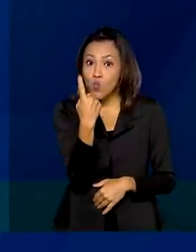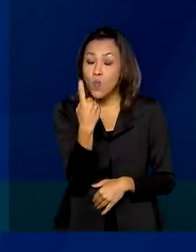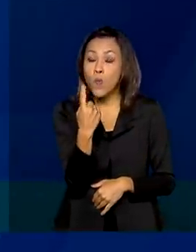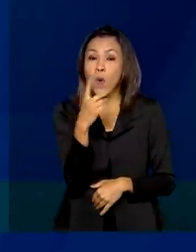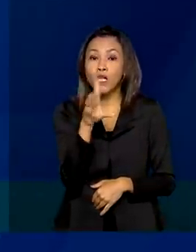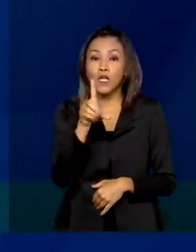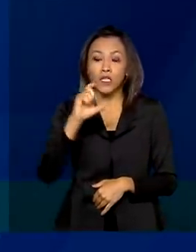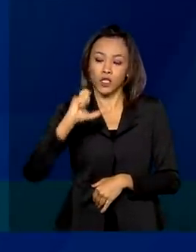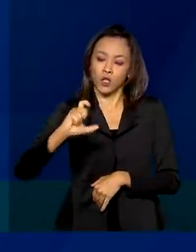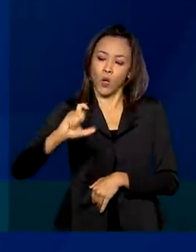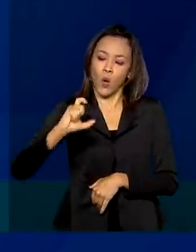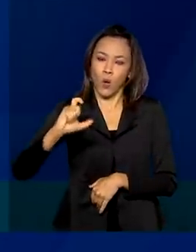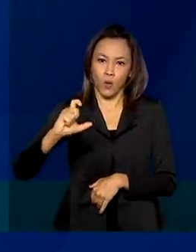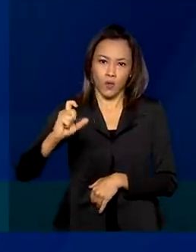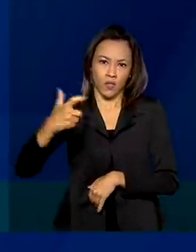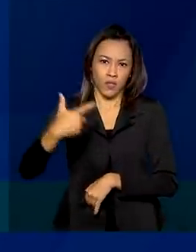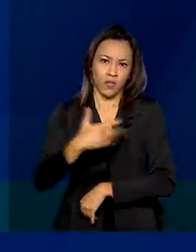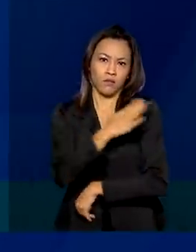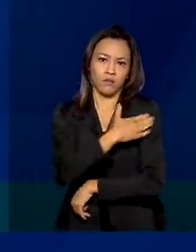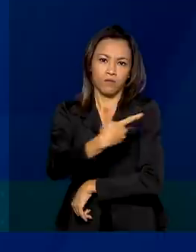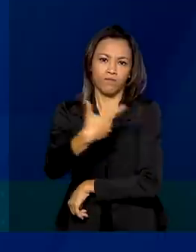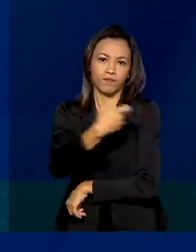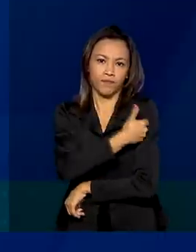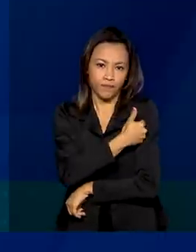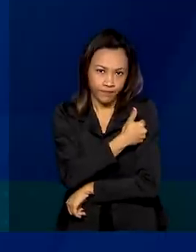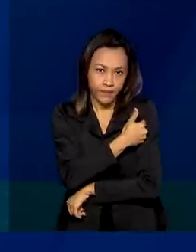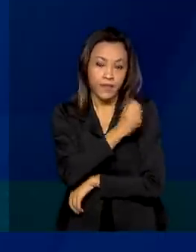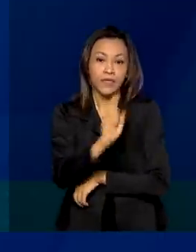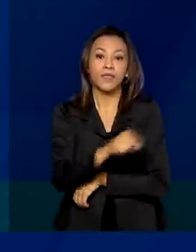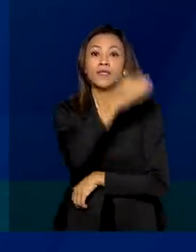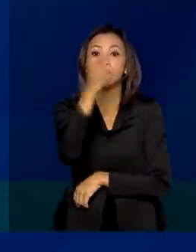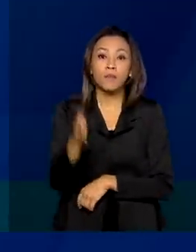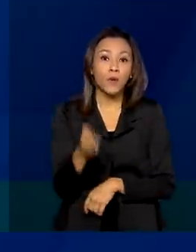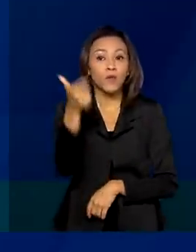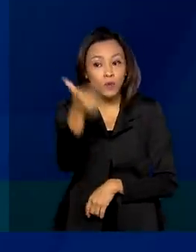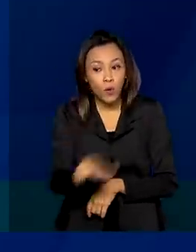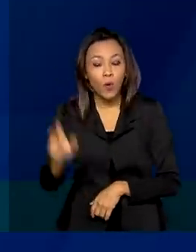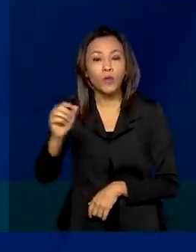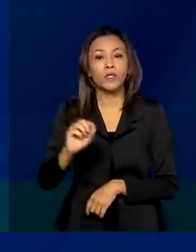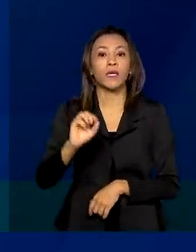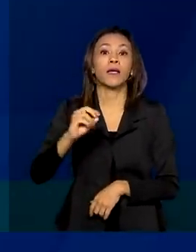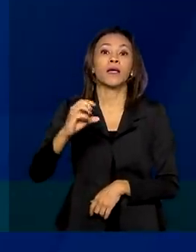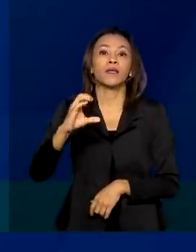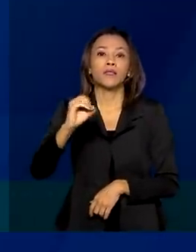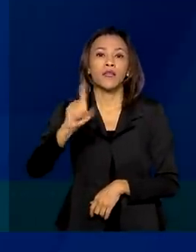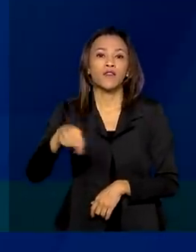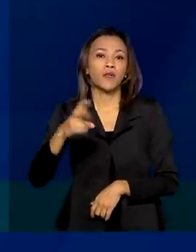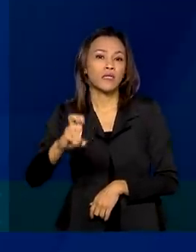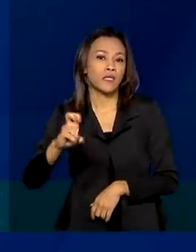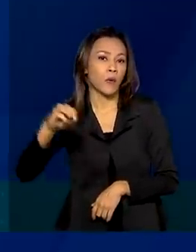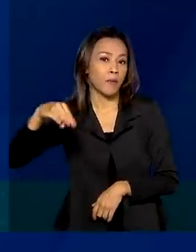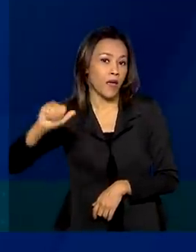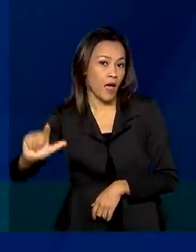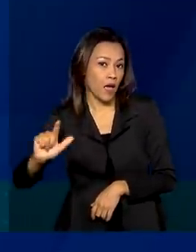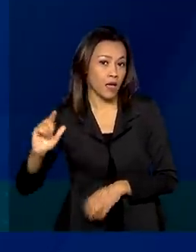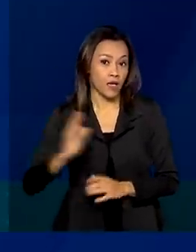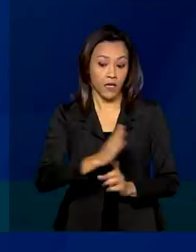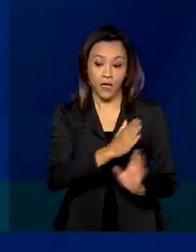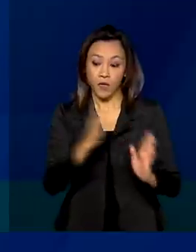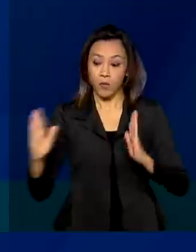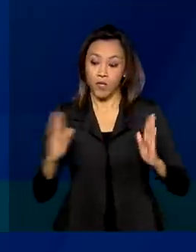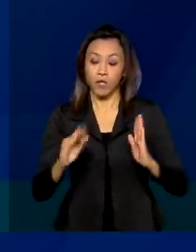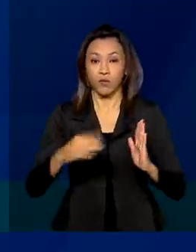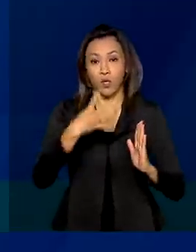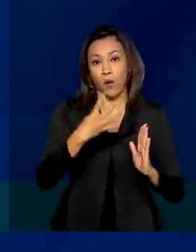de meio ml intramuscular, seguida por uma outra dose de meio ml, no intervalo de 4 a 12